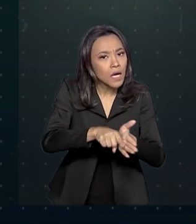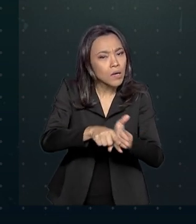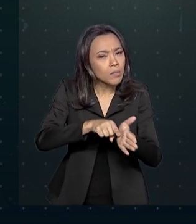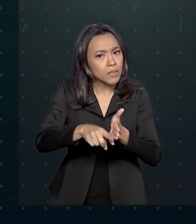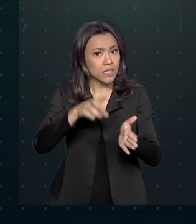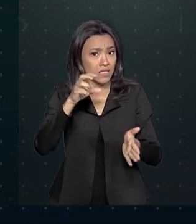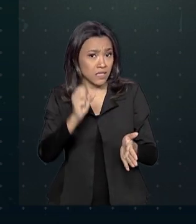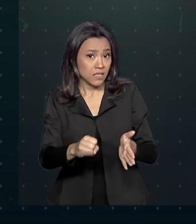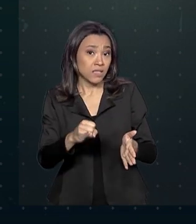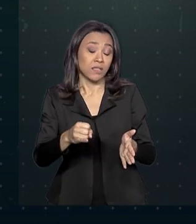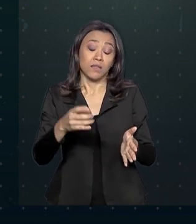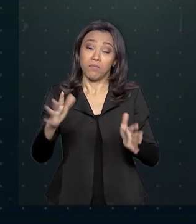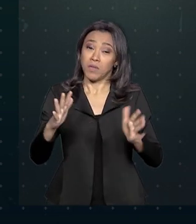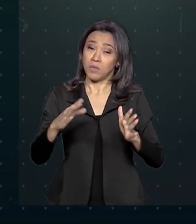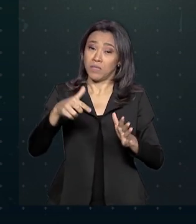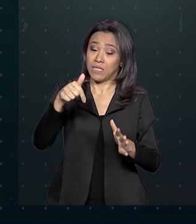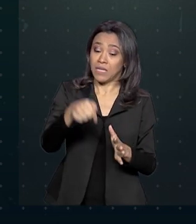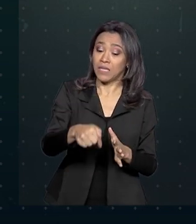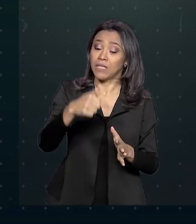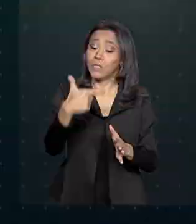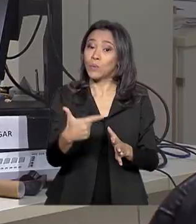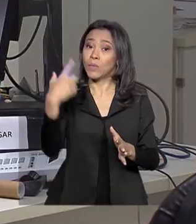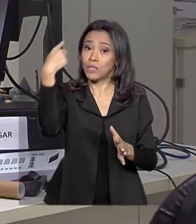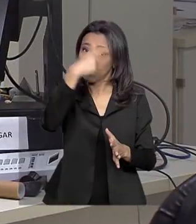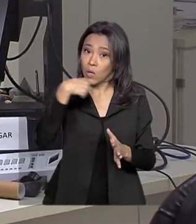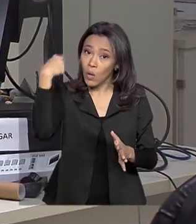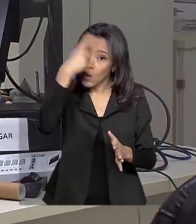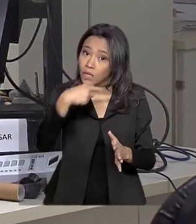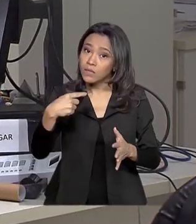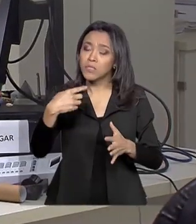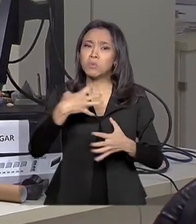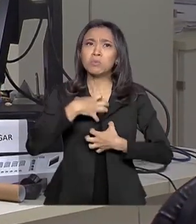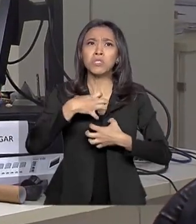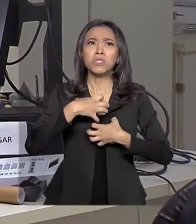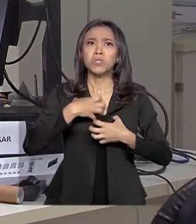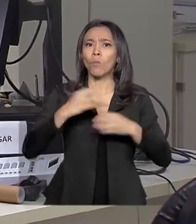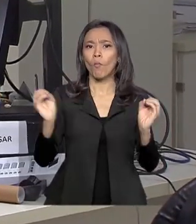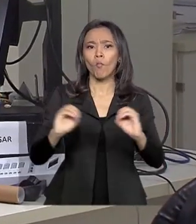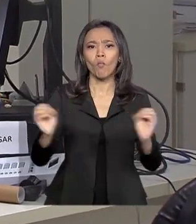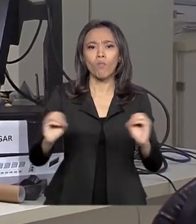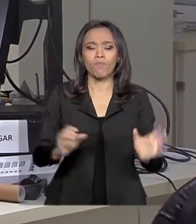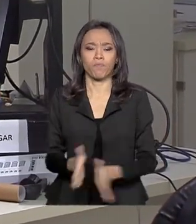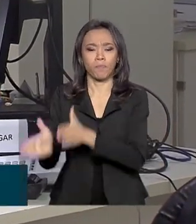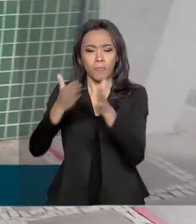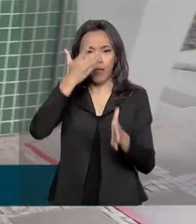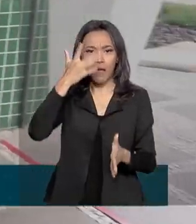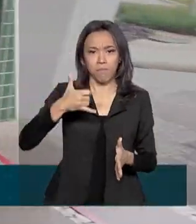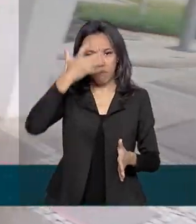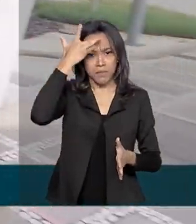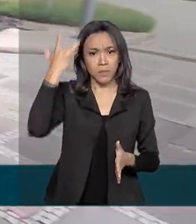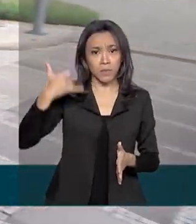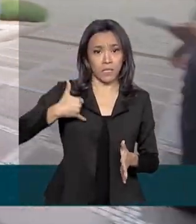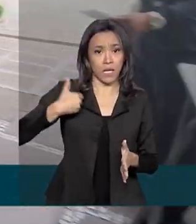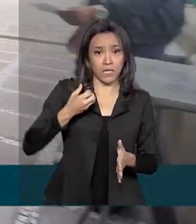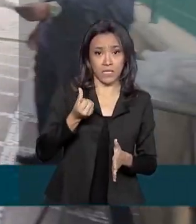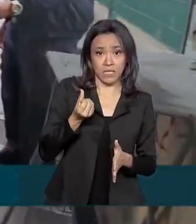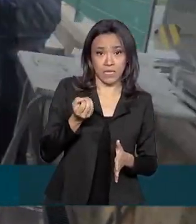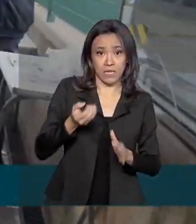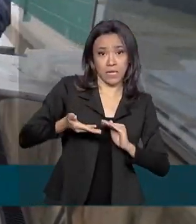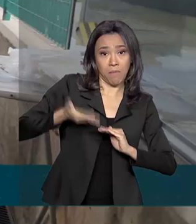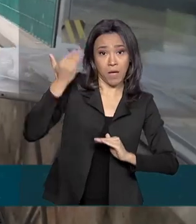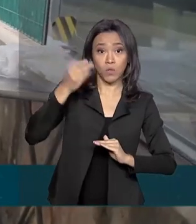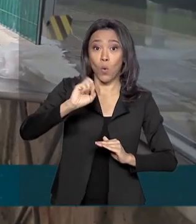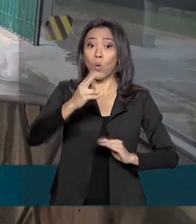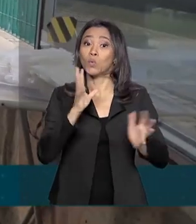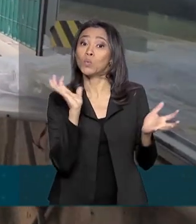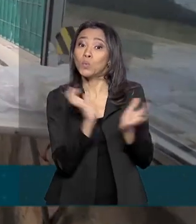assintomático por mais de 72 horas. Os trabalhadores com 60 anos ou mais ou que estão no grupo de risco